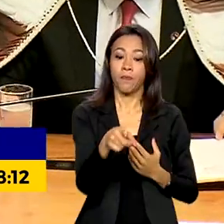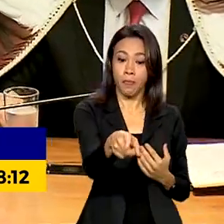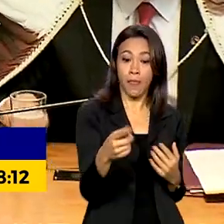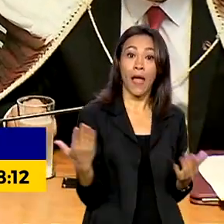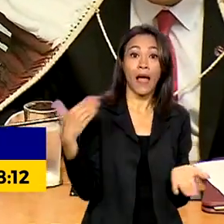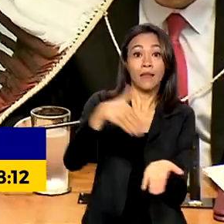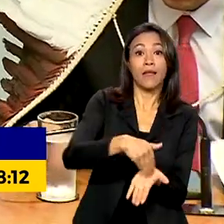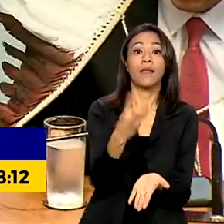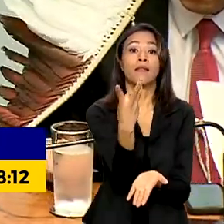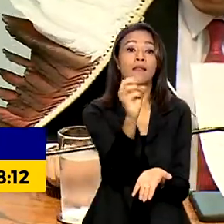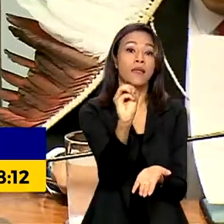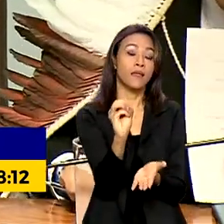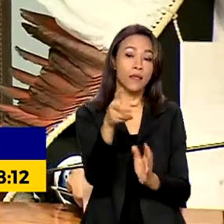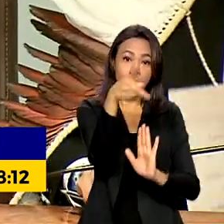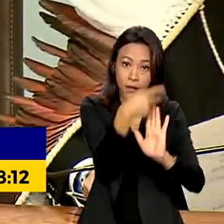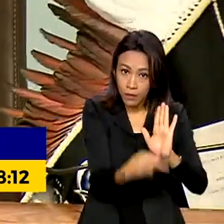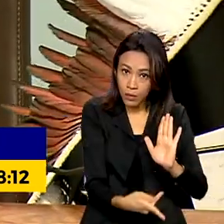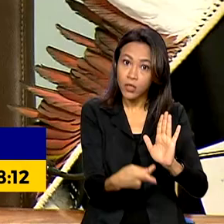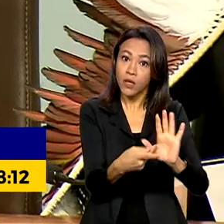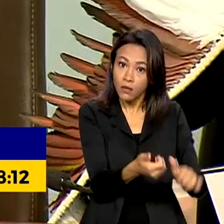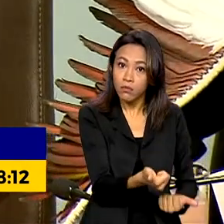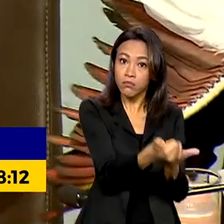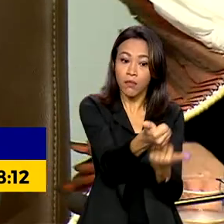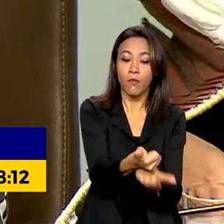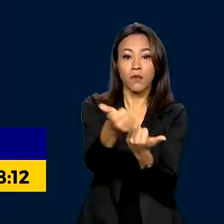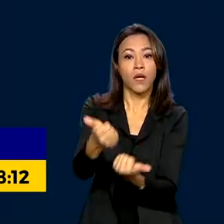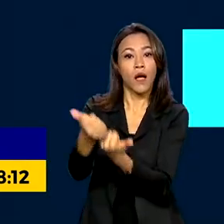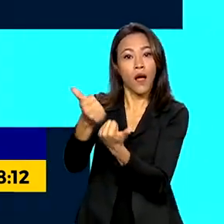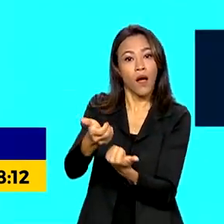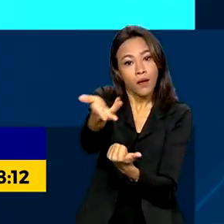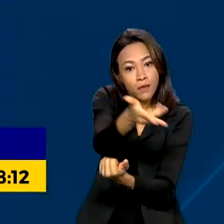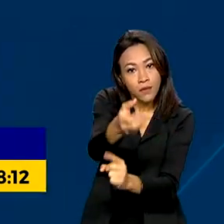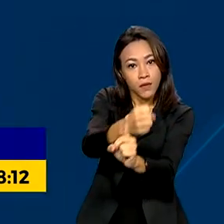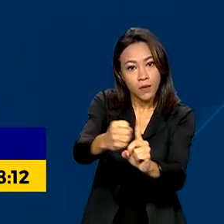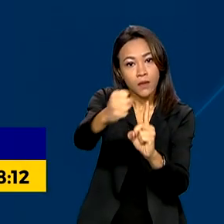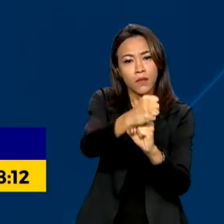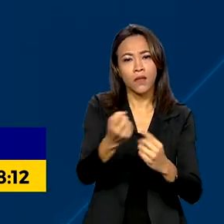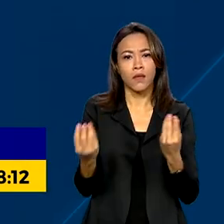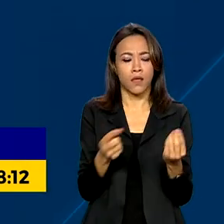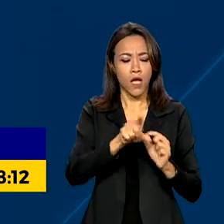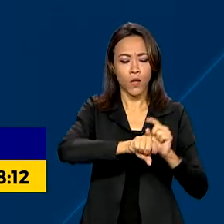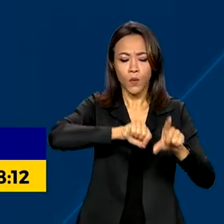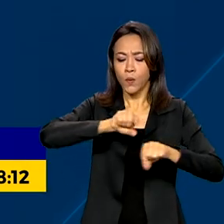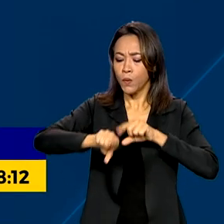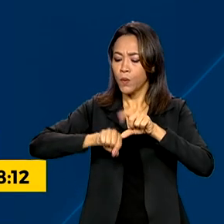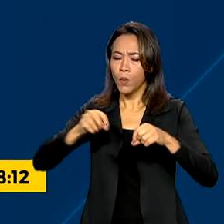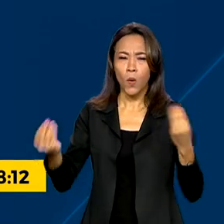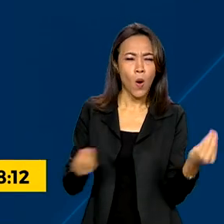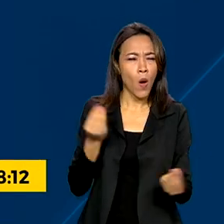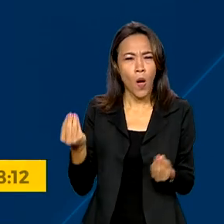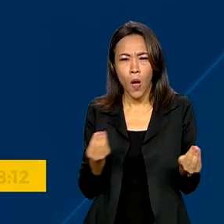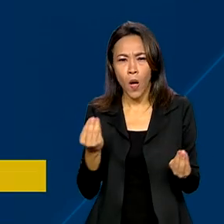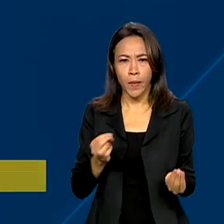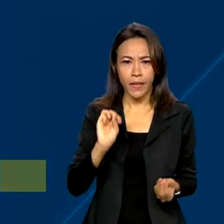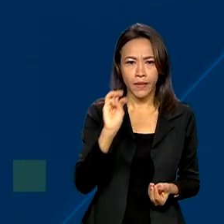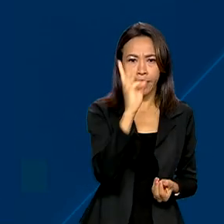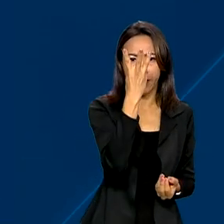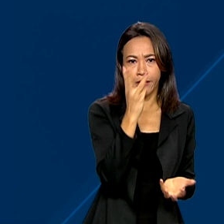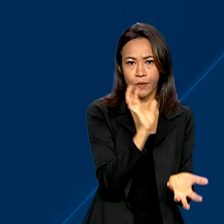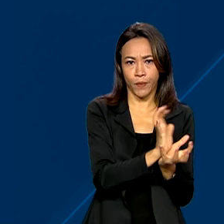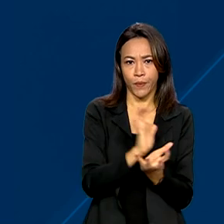30 projetos de organizações da sociedade civil. A seleção estará dividida em 3 eixos.